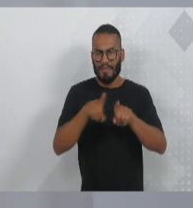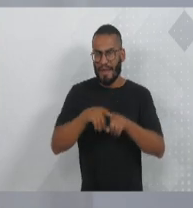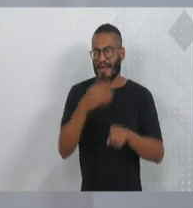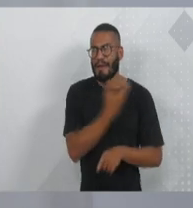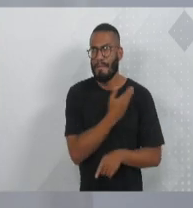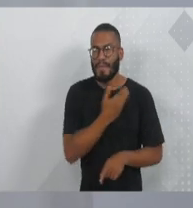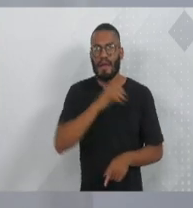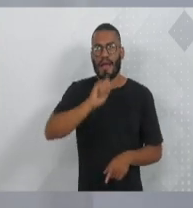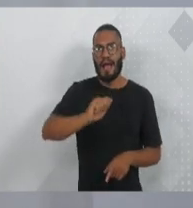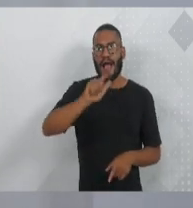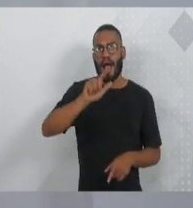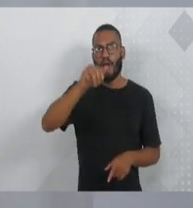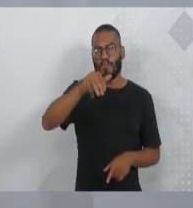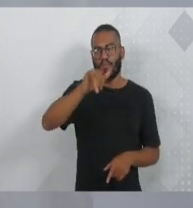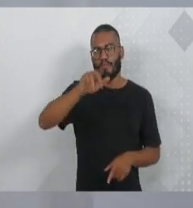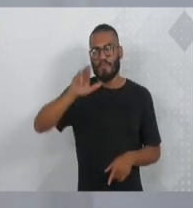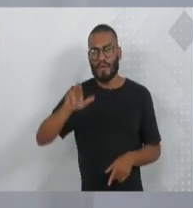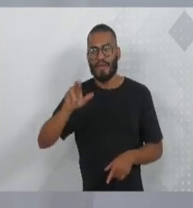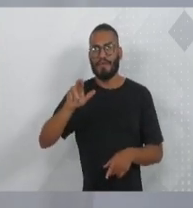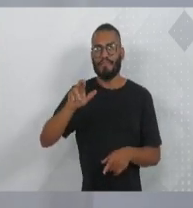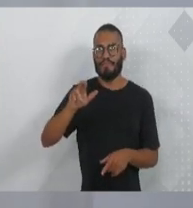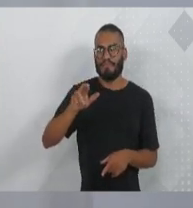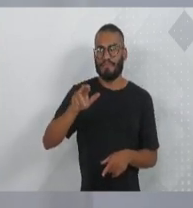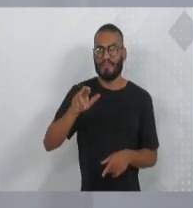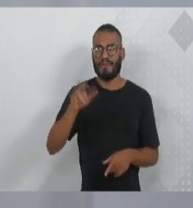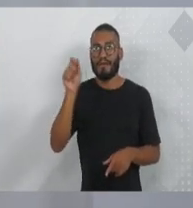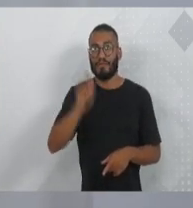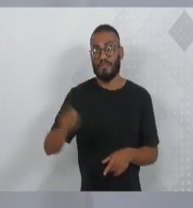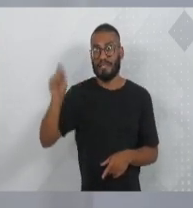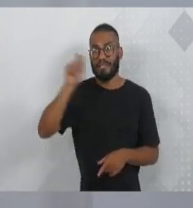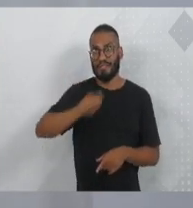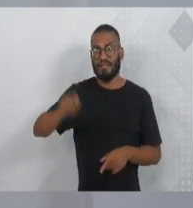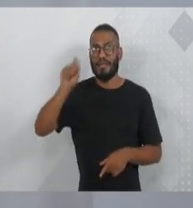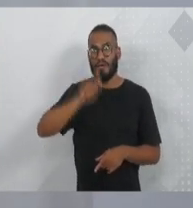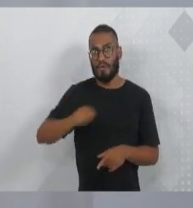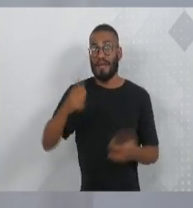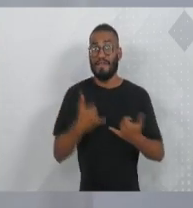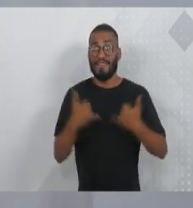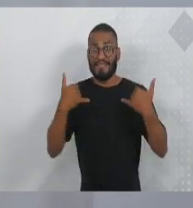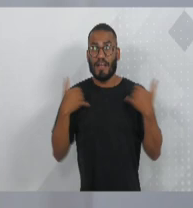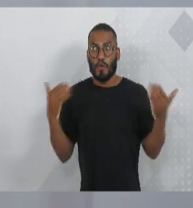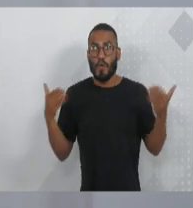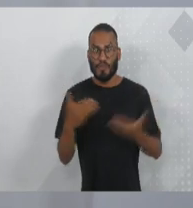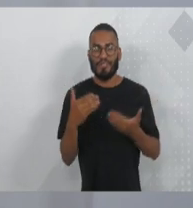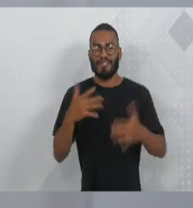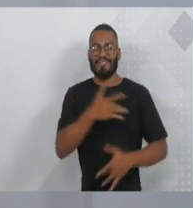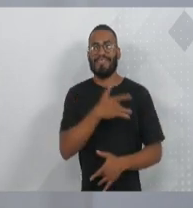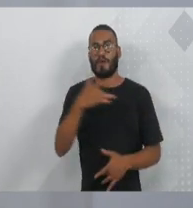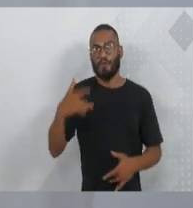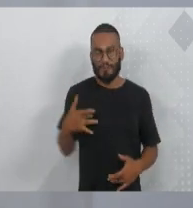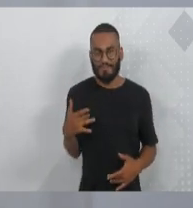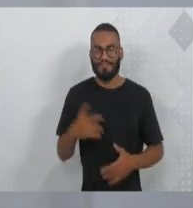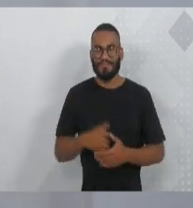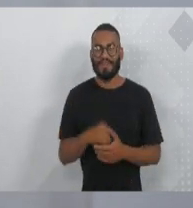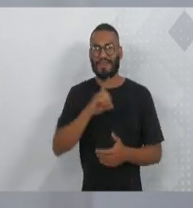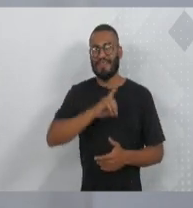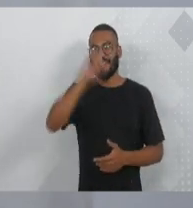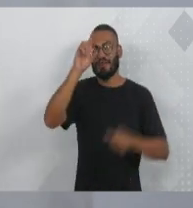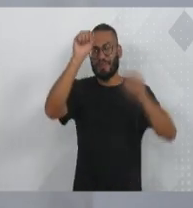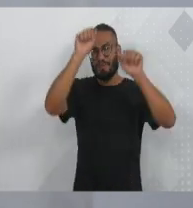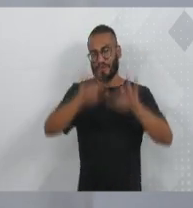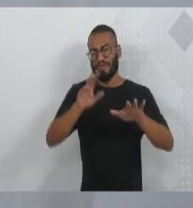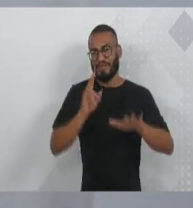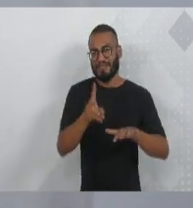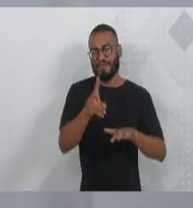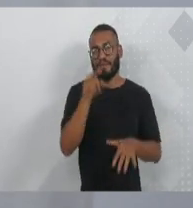Almir Adão, lá da Estatutivas, da Associação de Moradores lá da Paulo Zing, o dia aniversário hoje, saúde. Que Deus abençoe sempre, que